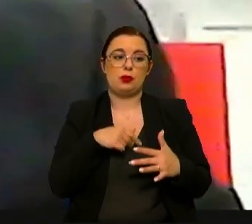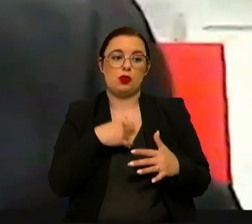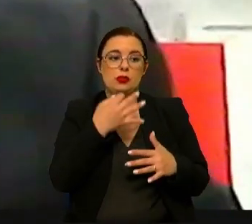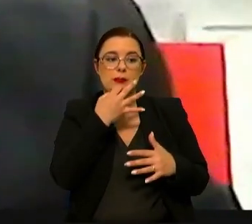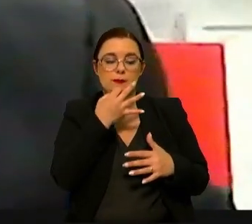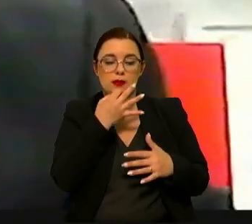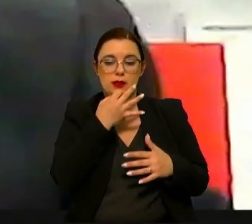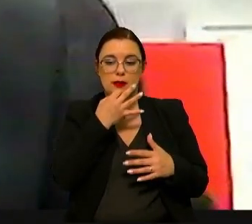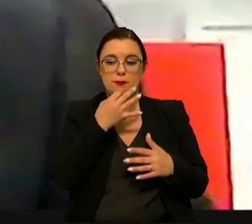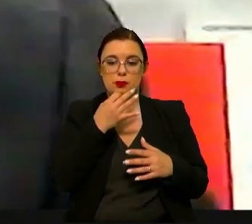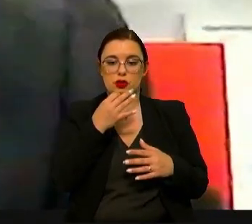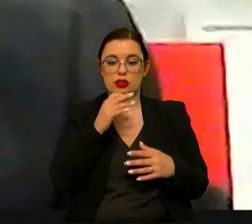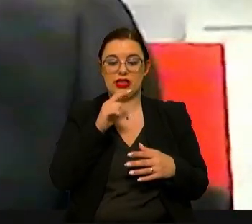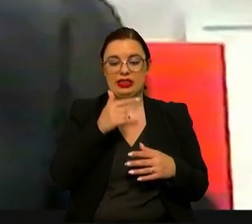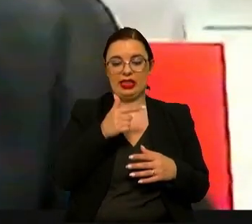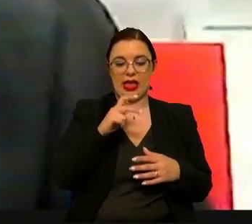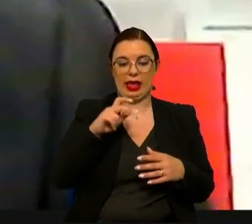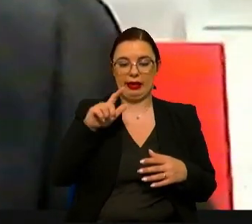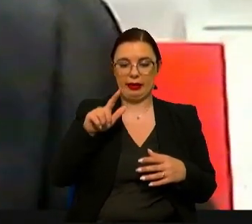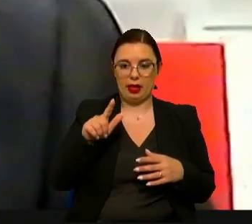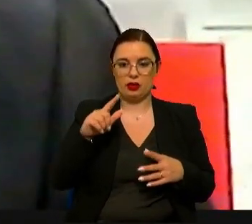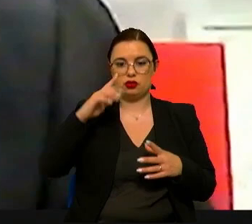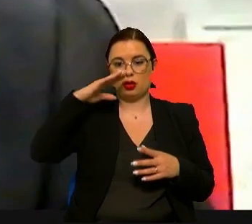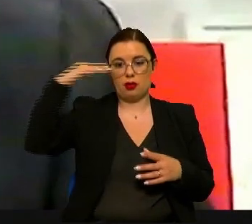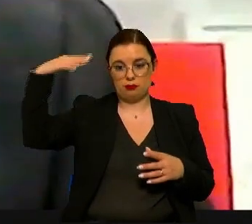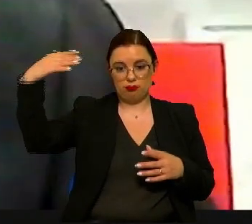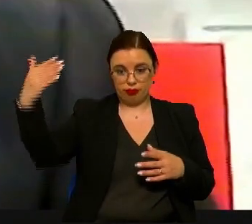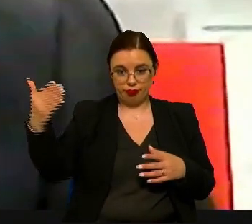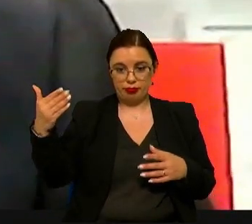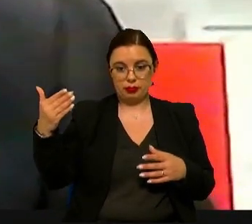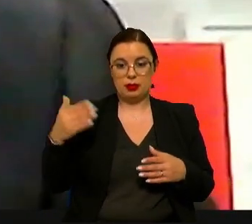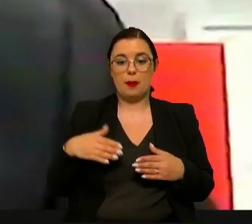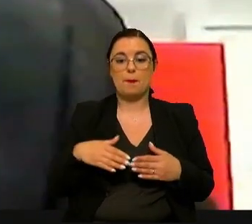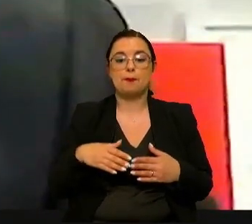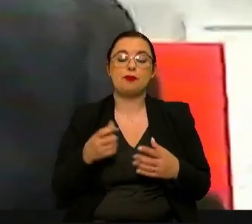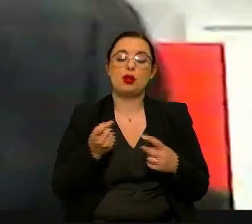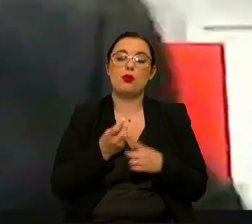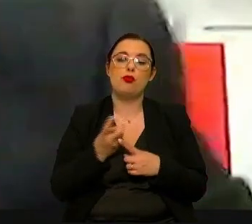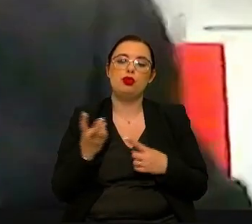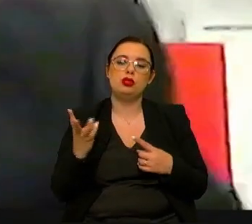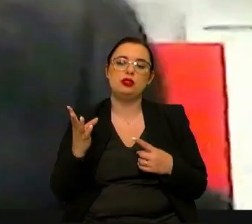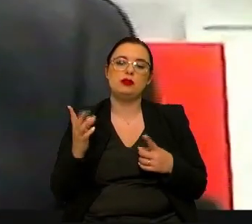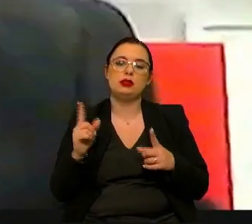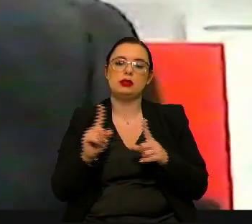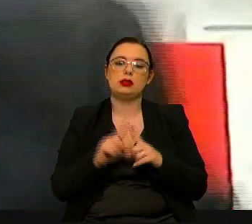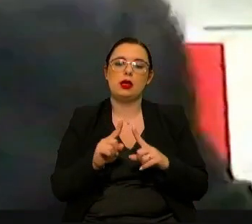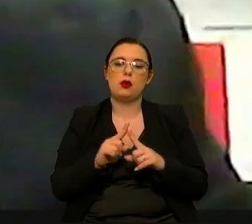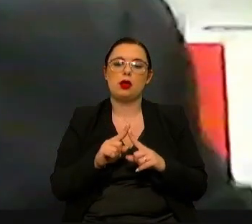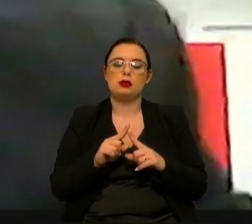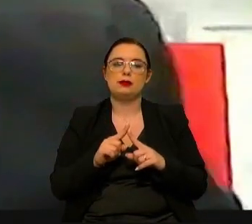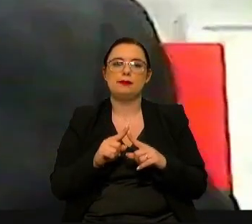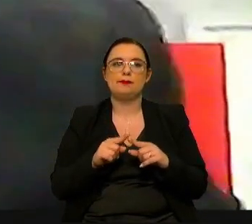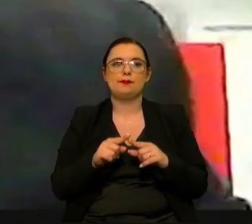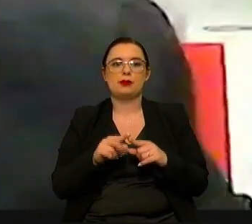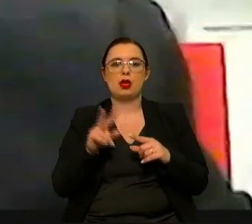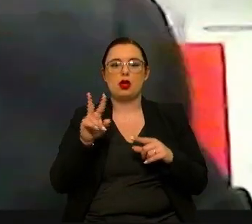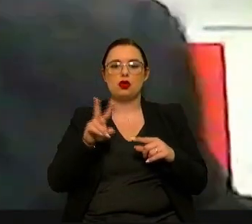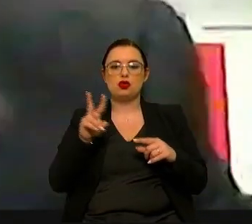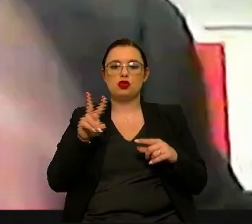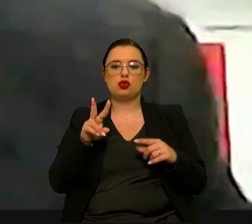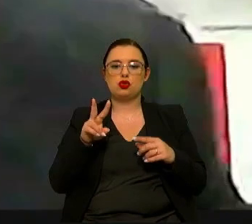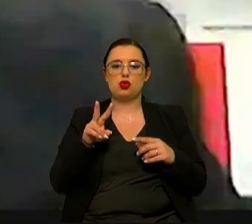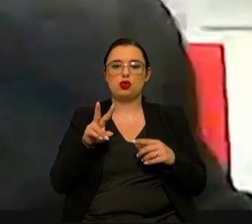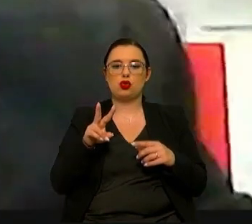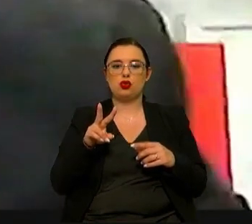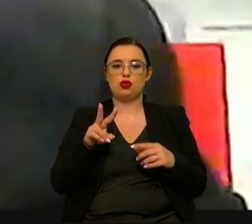de TRLs mais avançados, muitas vezes estão ali naquilo que também chamam já o segundo val da morte, porque